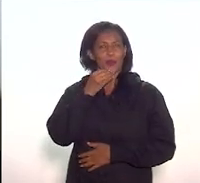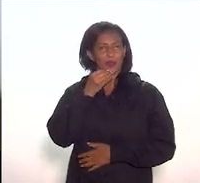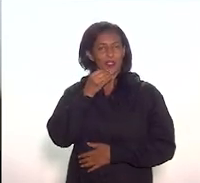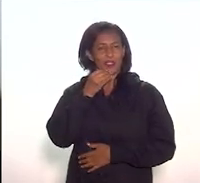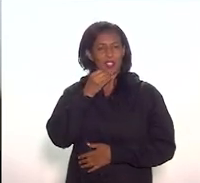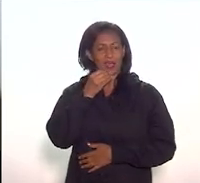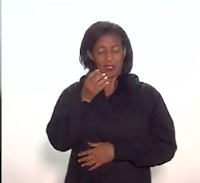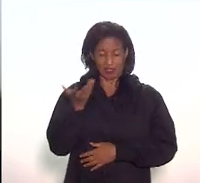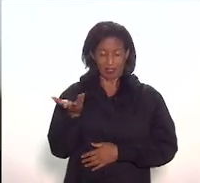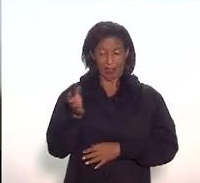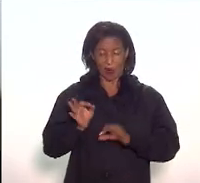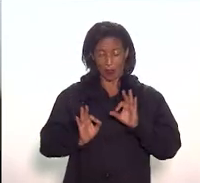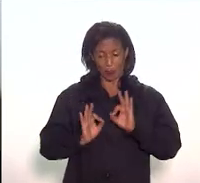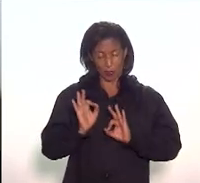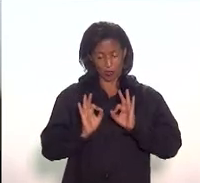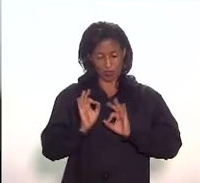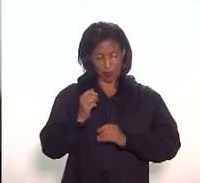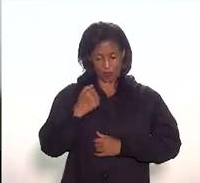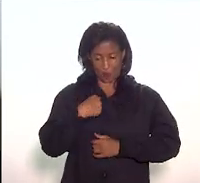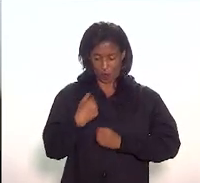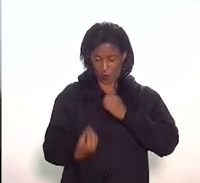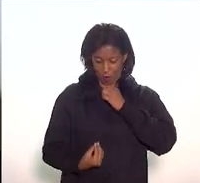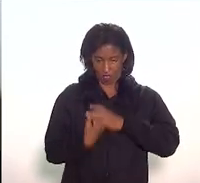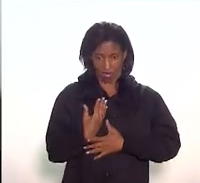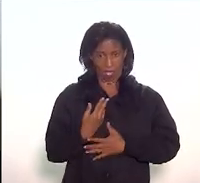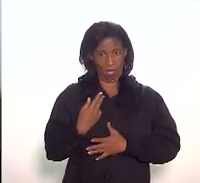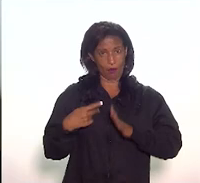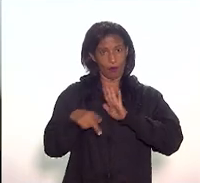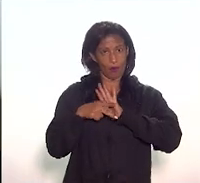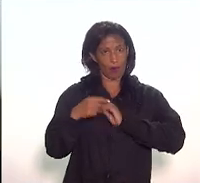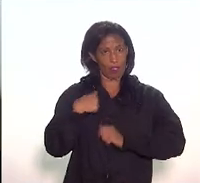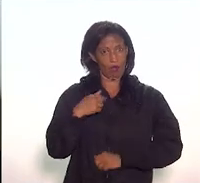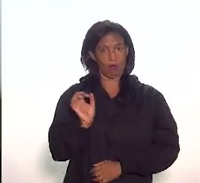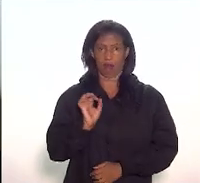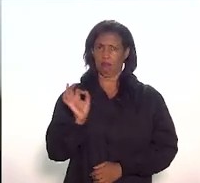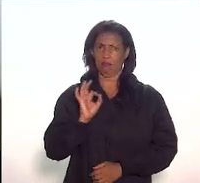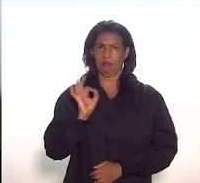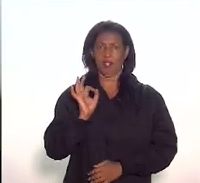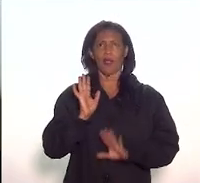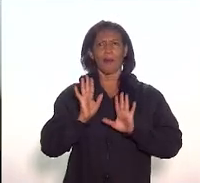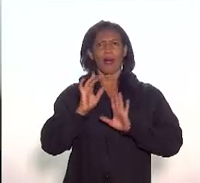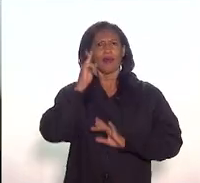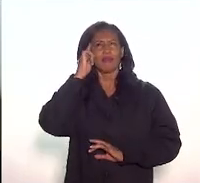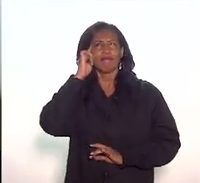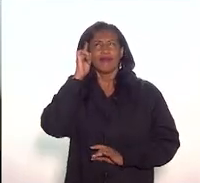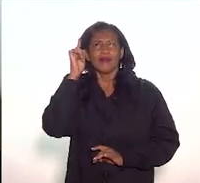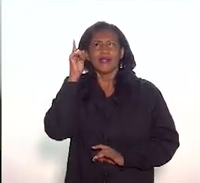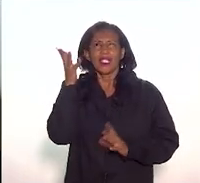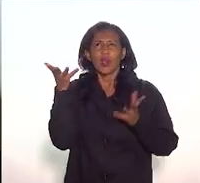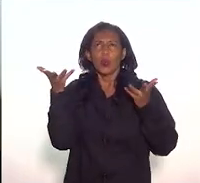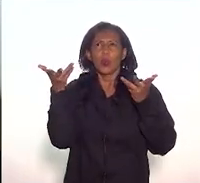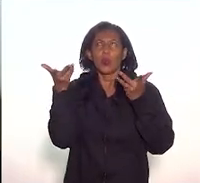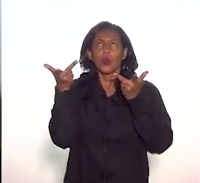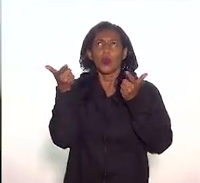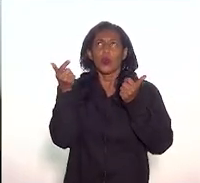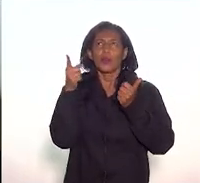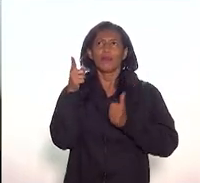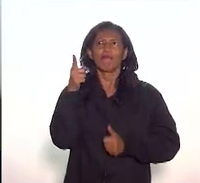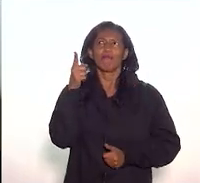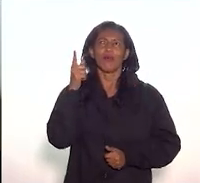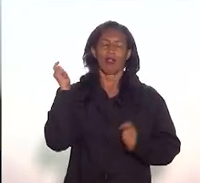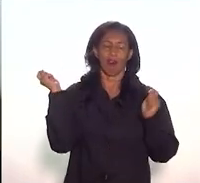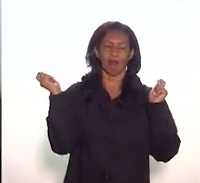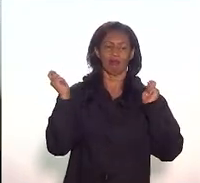projeto, não fui eu que criei, mas que achei a ideia tão exitosa que